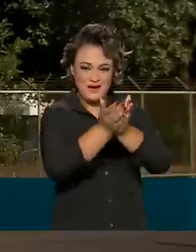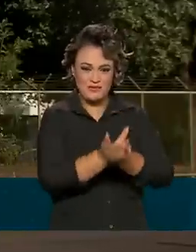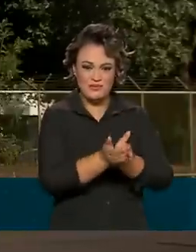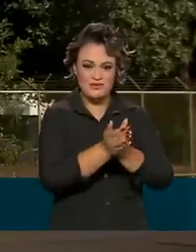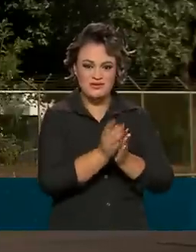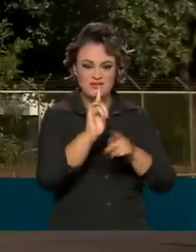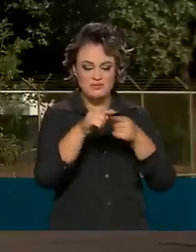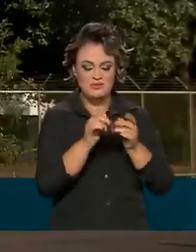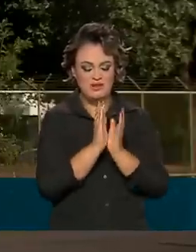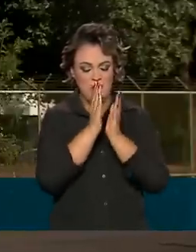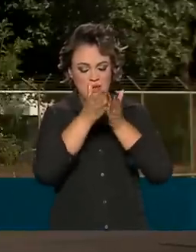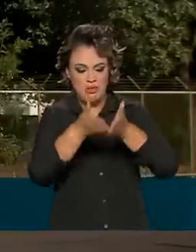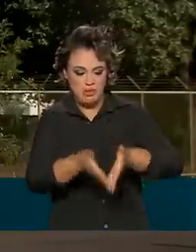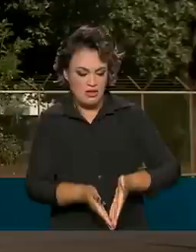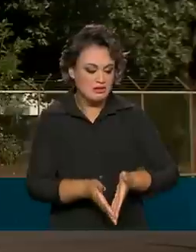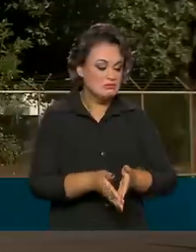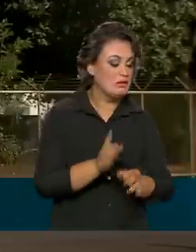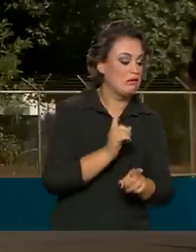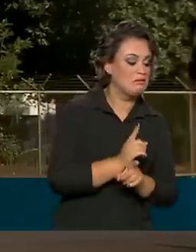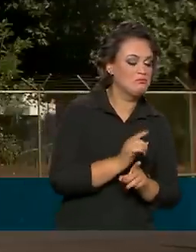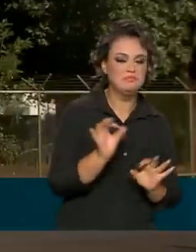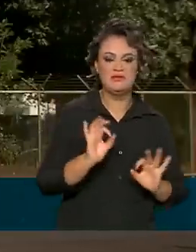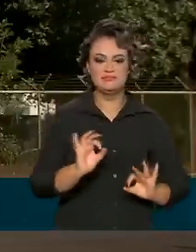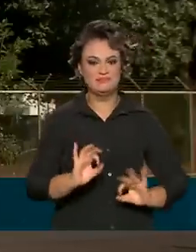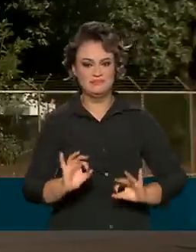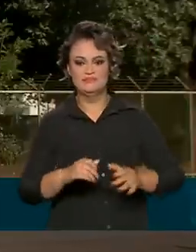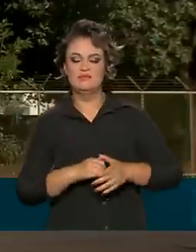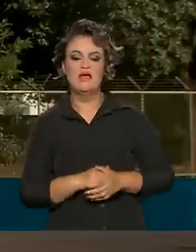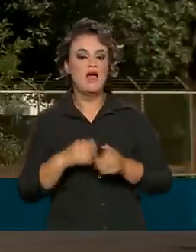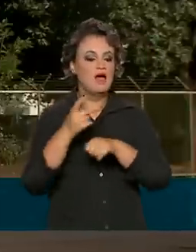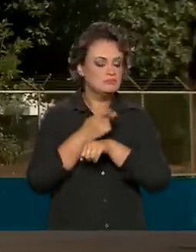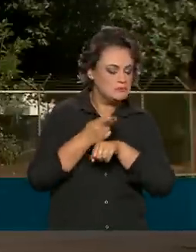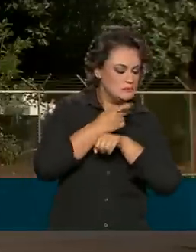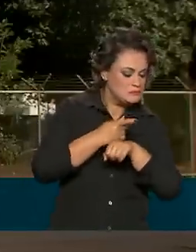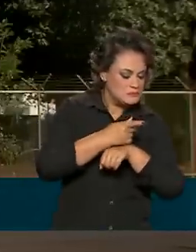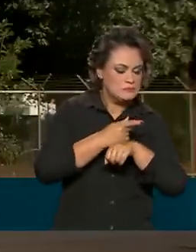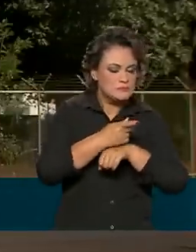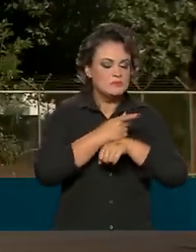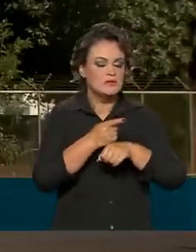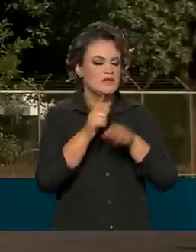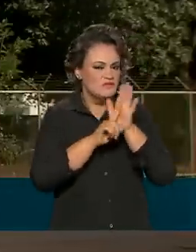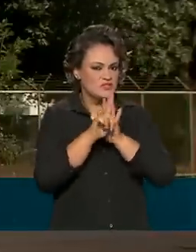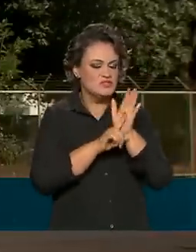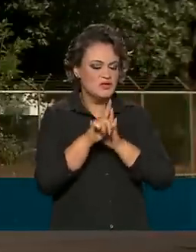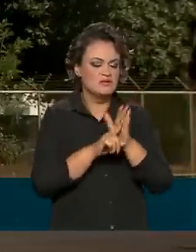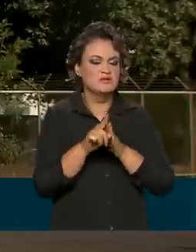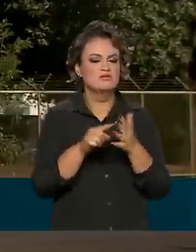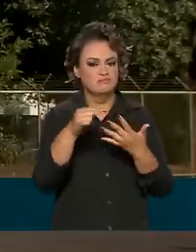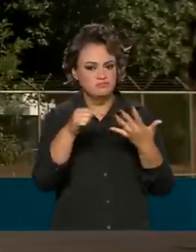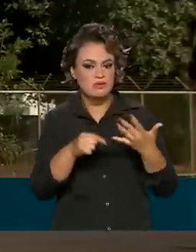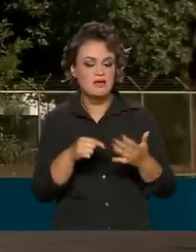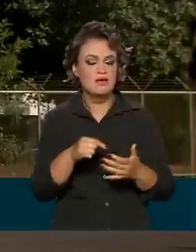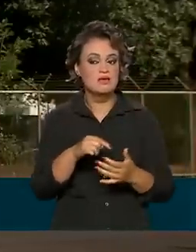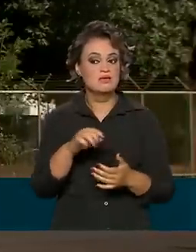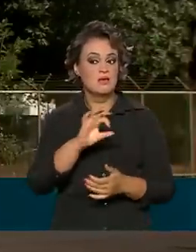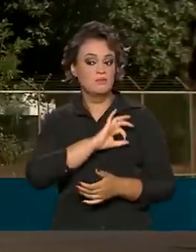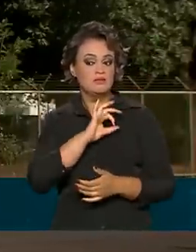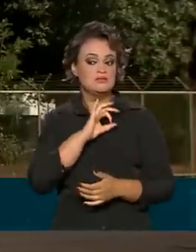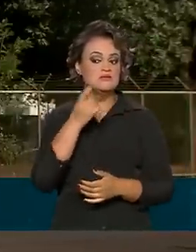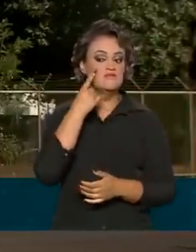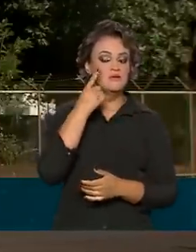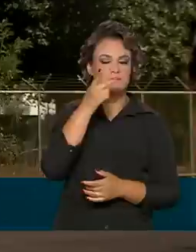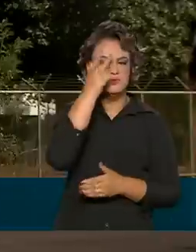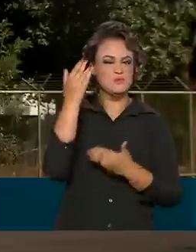pelos desaparecidos ainda não foi encontrada. A investigação prossegue nesta e em outras frentes. E a PF procura outros